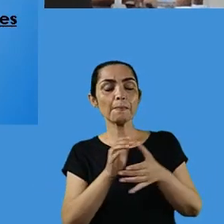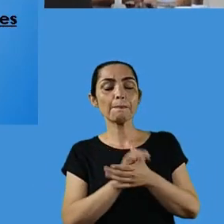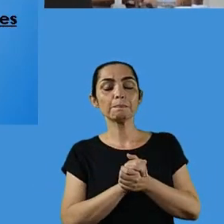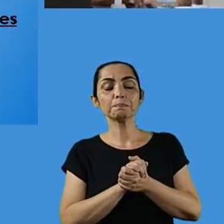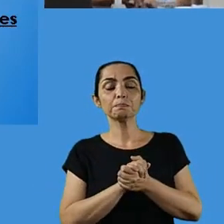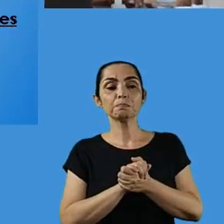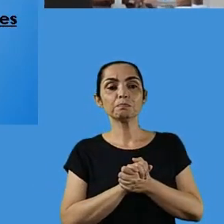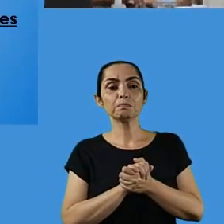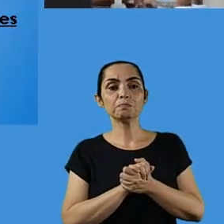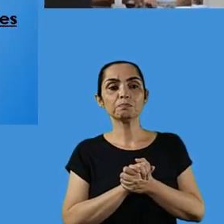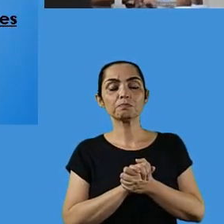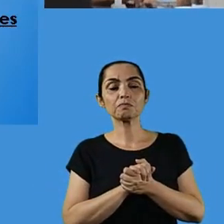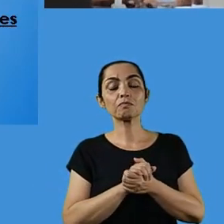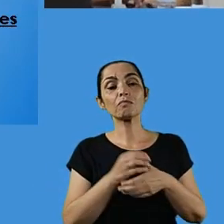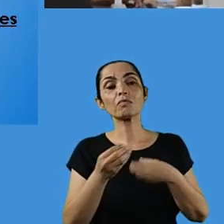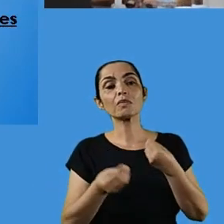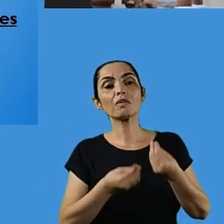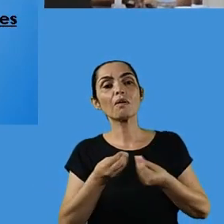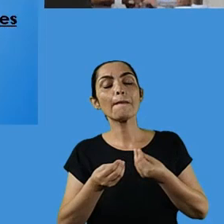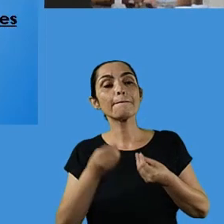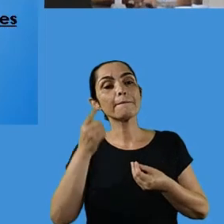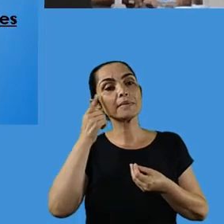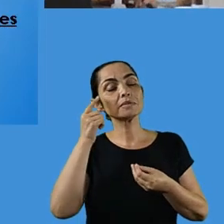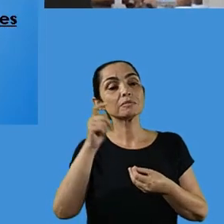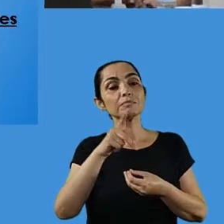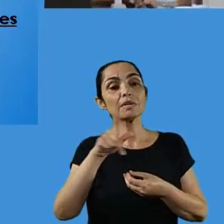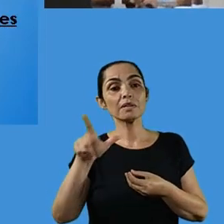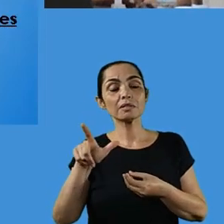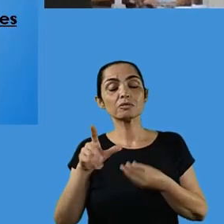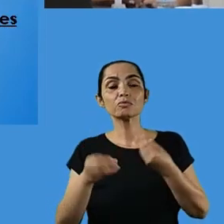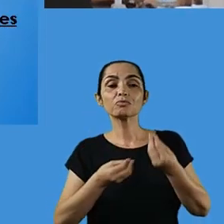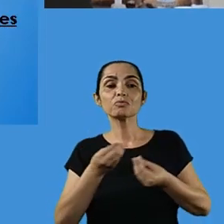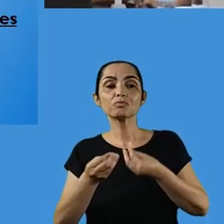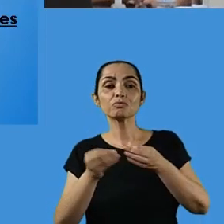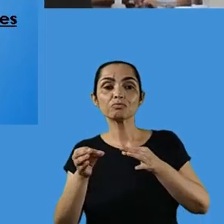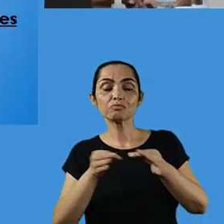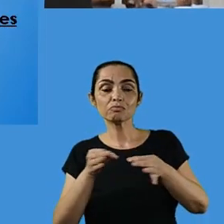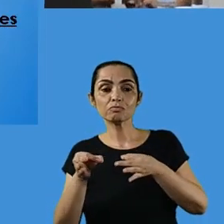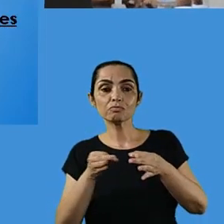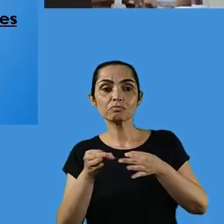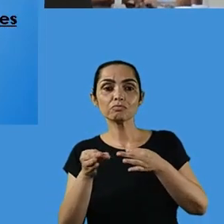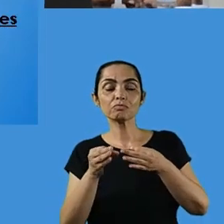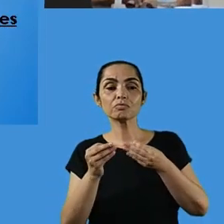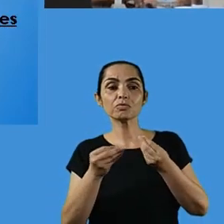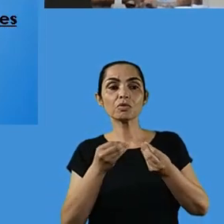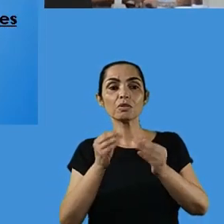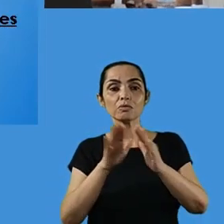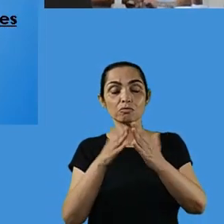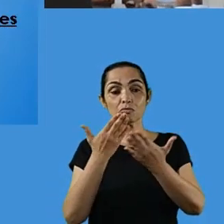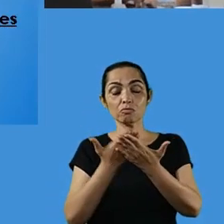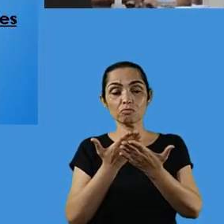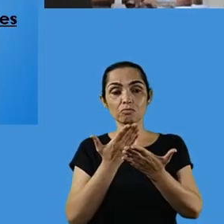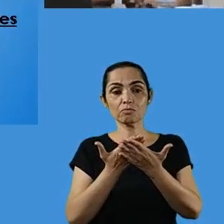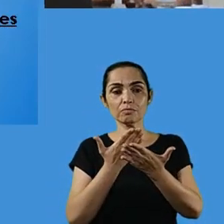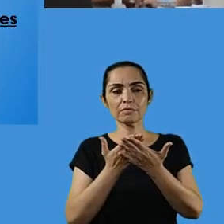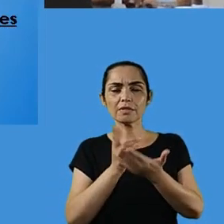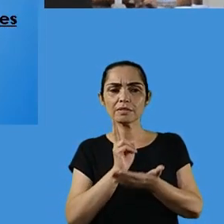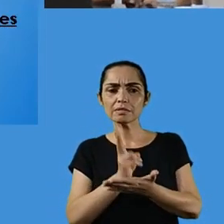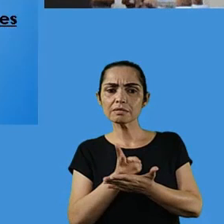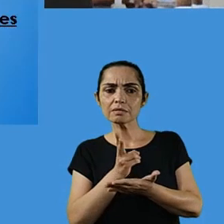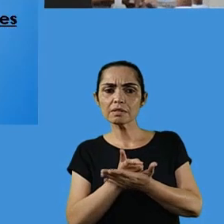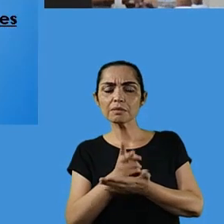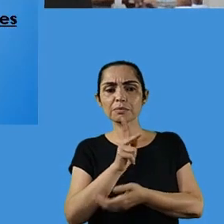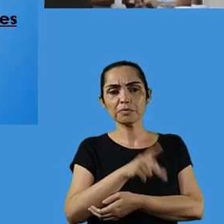profissional da educação, penso nesse planejamento, eu tenho que colocar ele em um documento. Então, a importância desse documento,